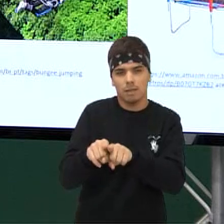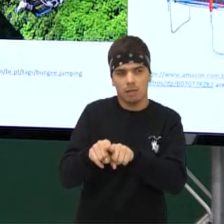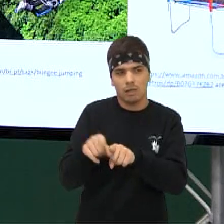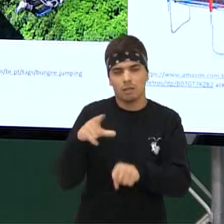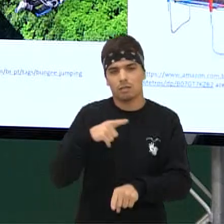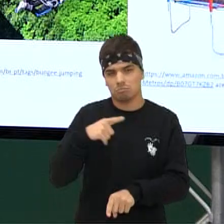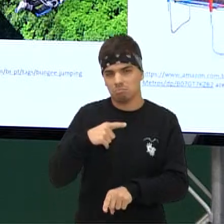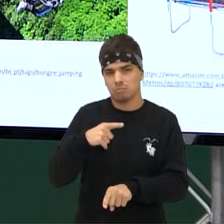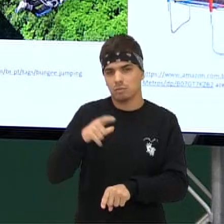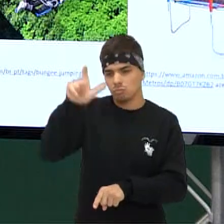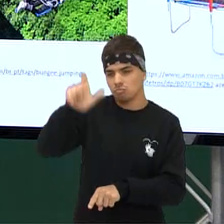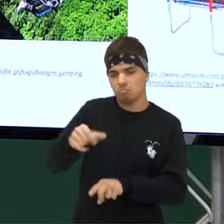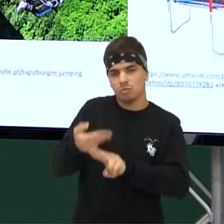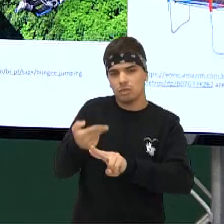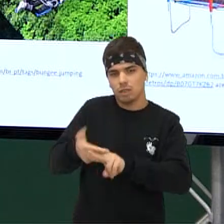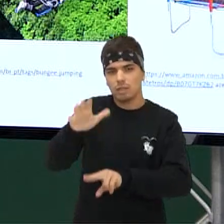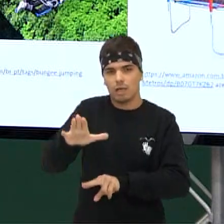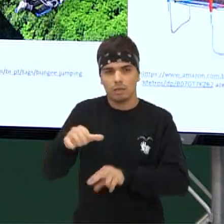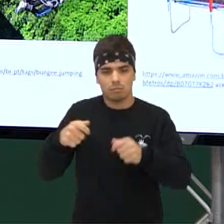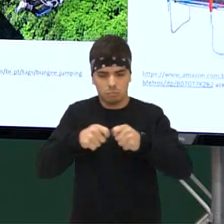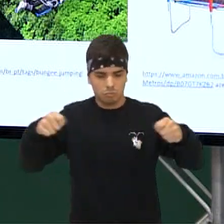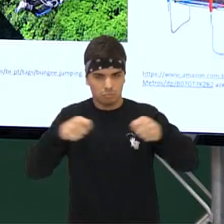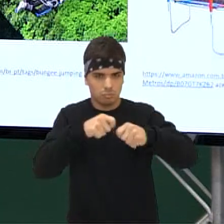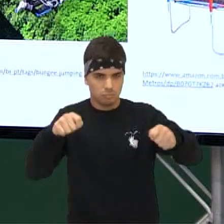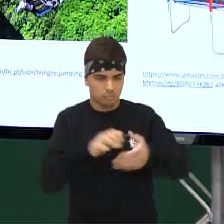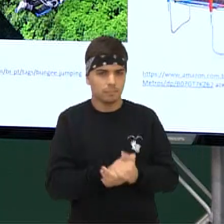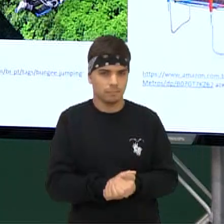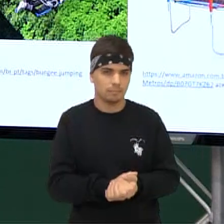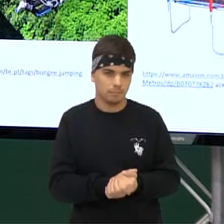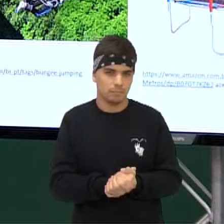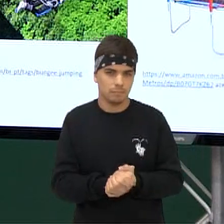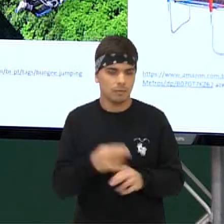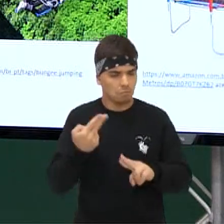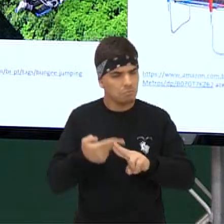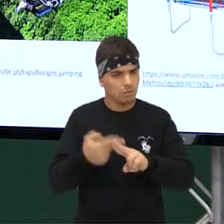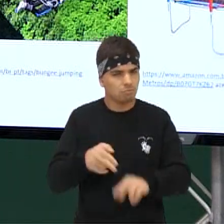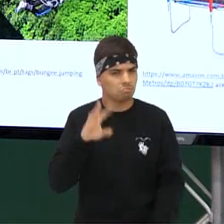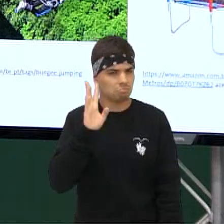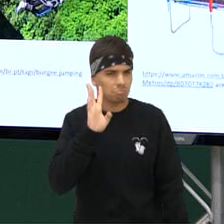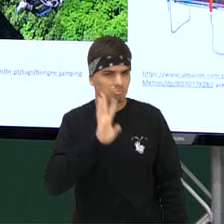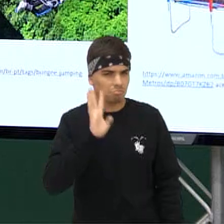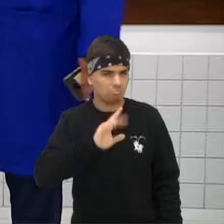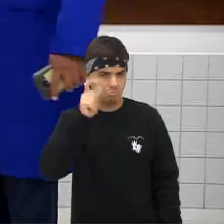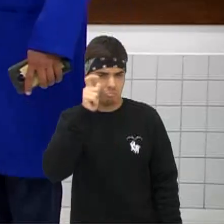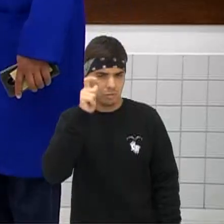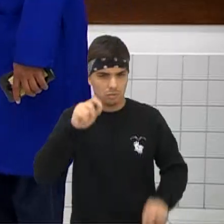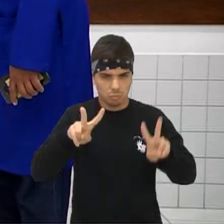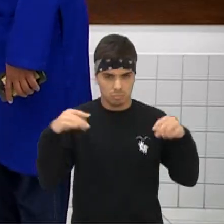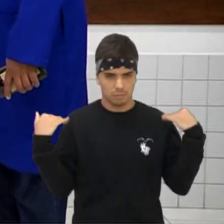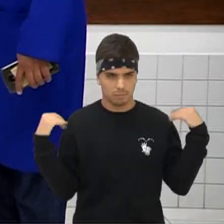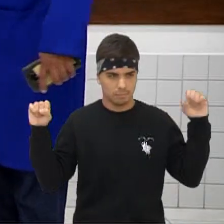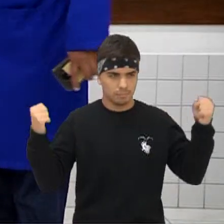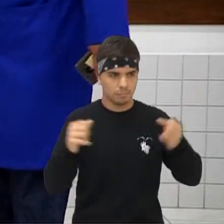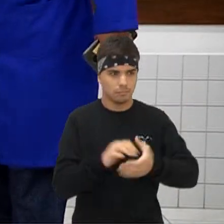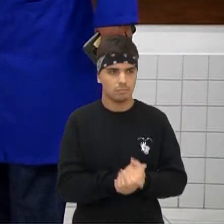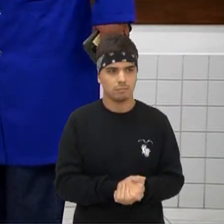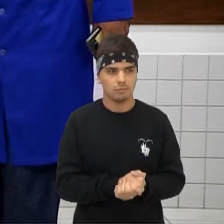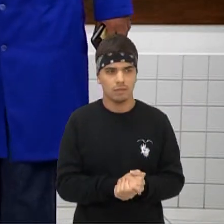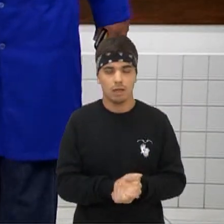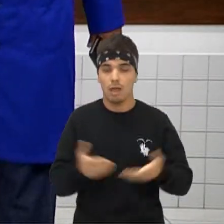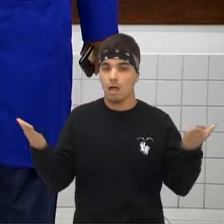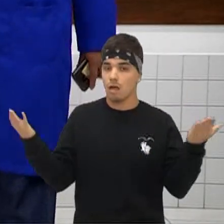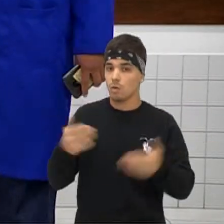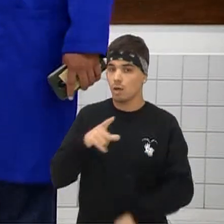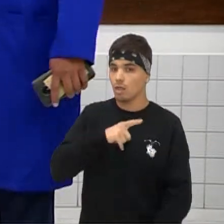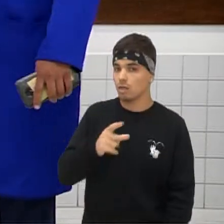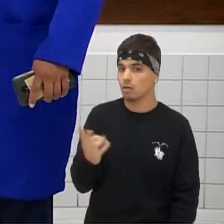aqui E acaba treinando bastante, né? Golpes e tudo mais Negócio com uma aplicação bem interessante aí na parte da academia Com certeza Galera, então temos aqui